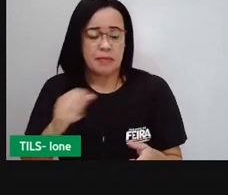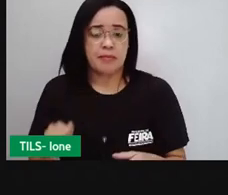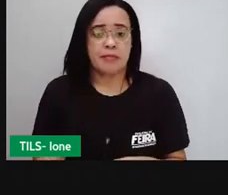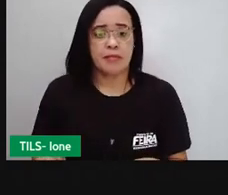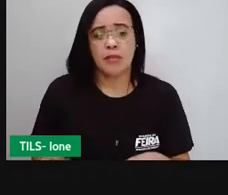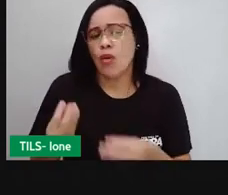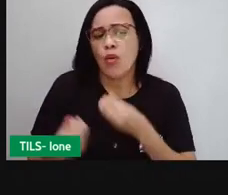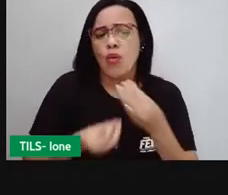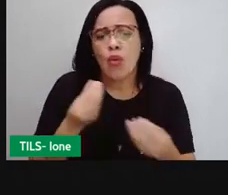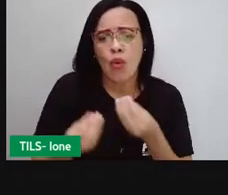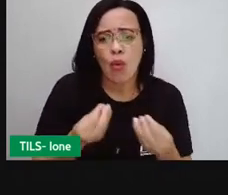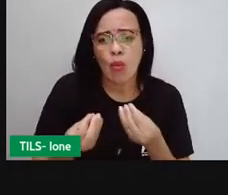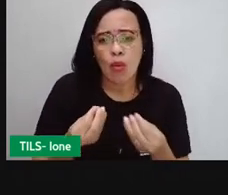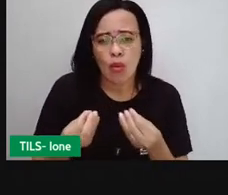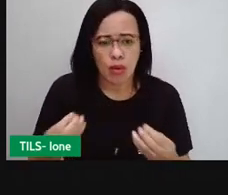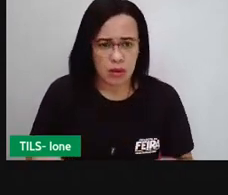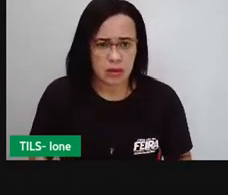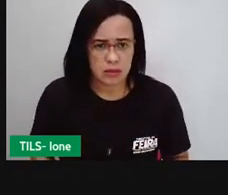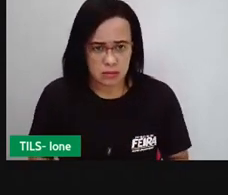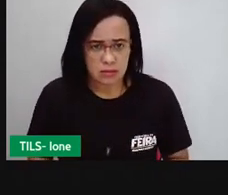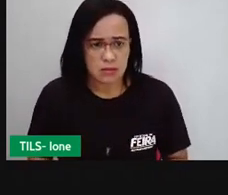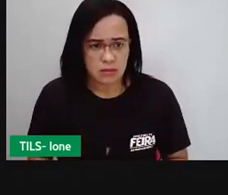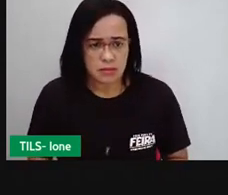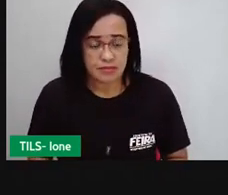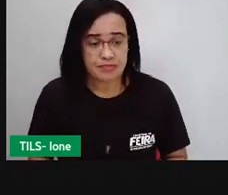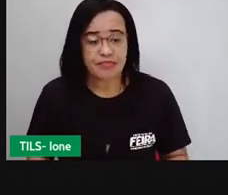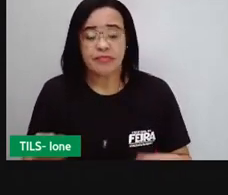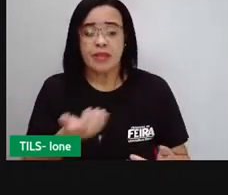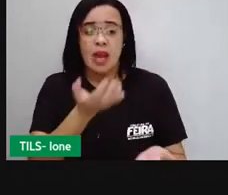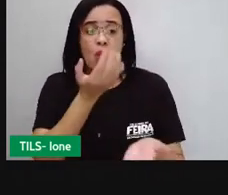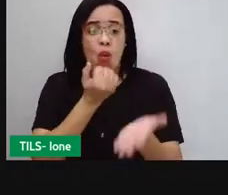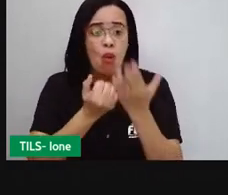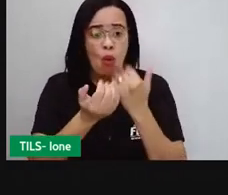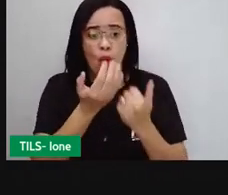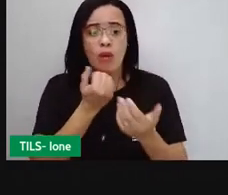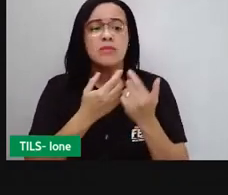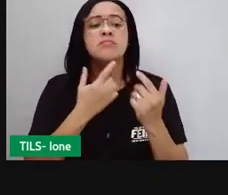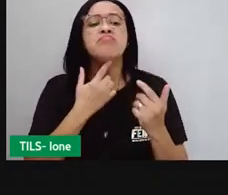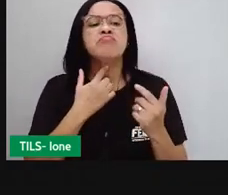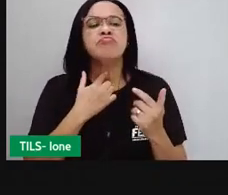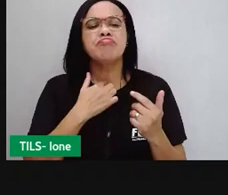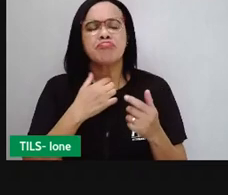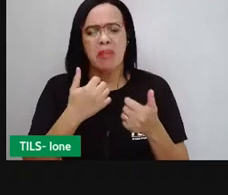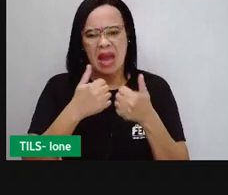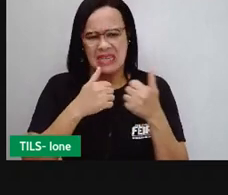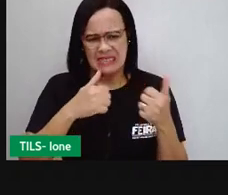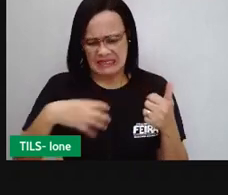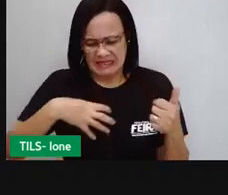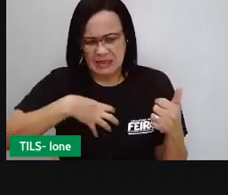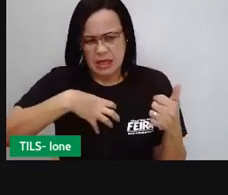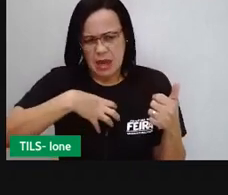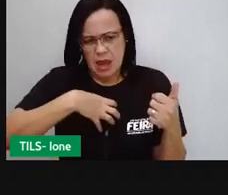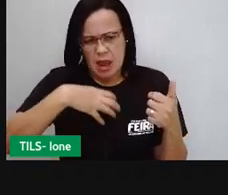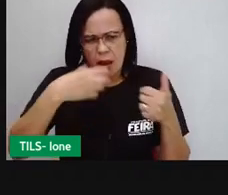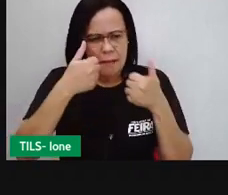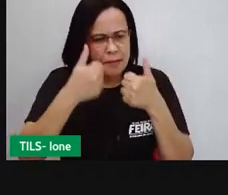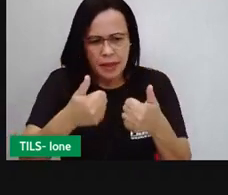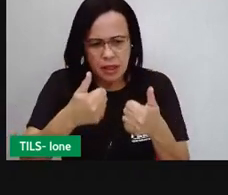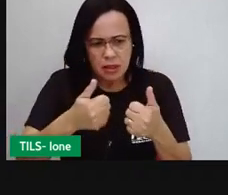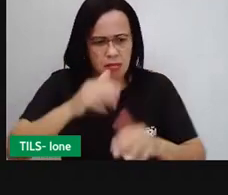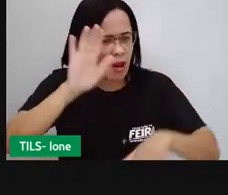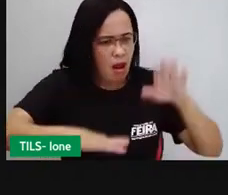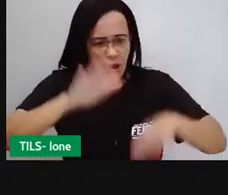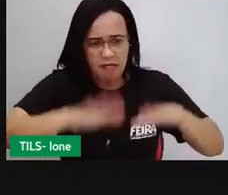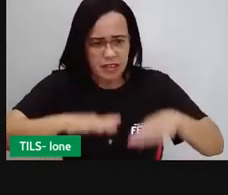abdômen, além da sensação de saciedade precoce. Então, são sintomas que podem estar relacionados com a má